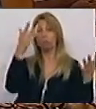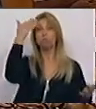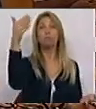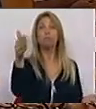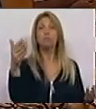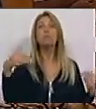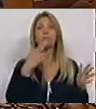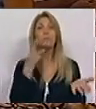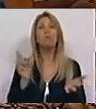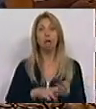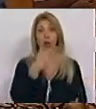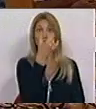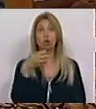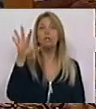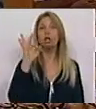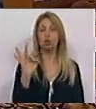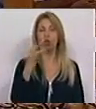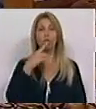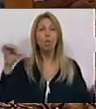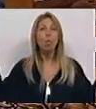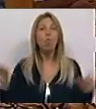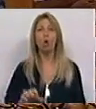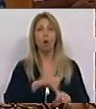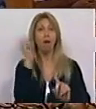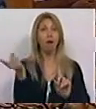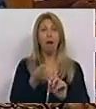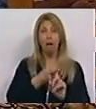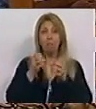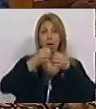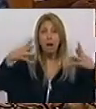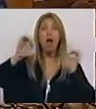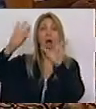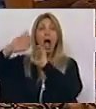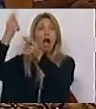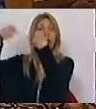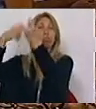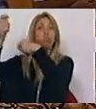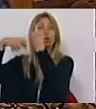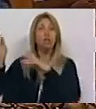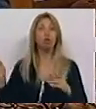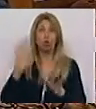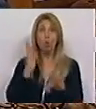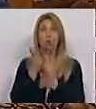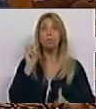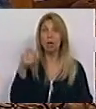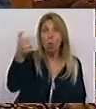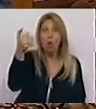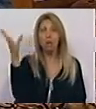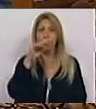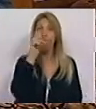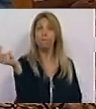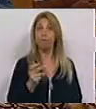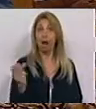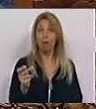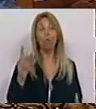foi um dos piores anos de crescimento das exportações dos últimos 20 anos, o quinto mais fraco. E embora a Europa, o